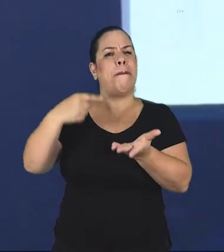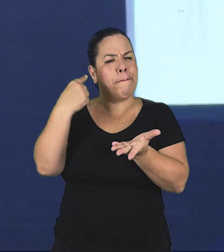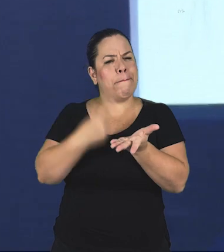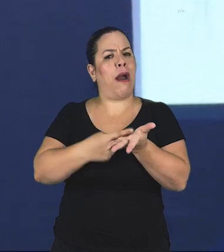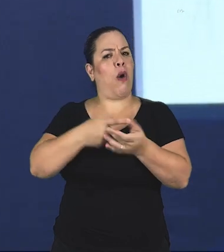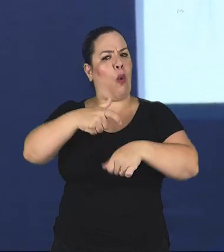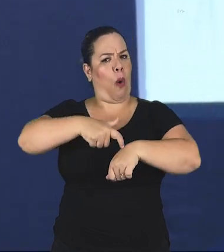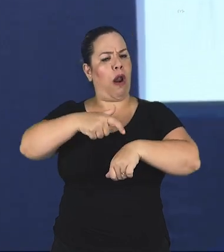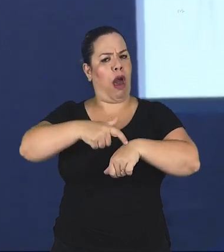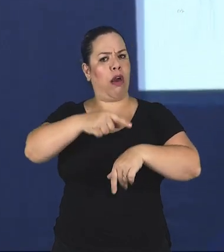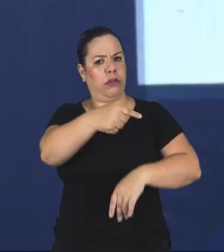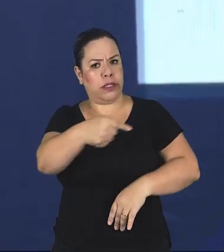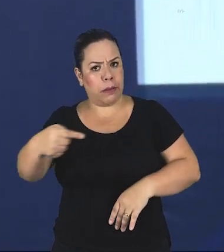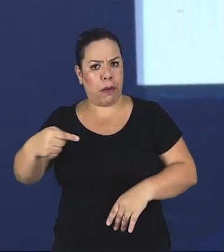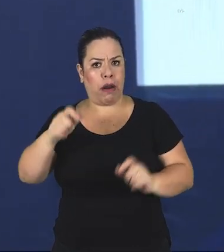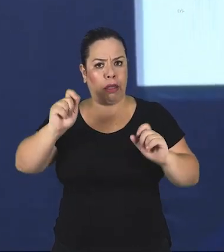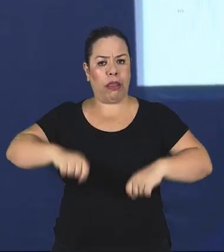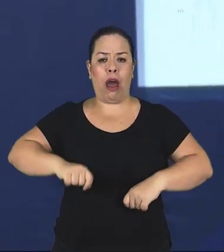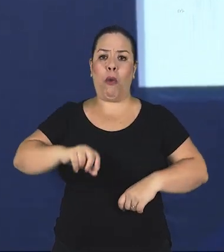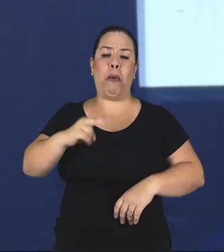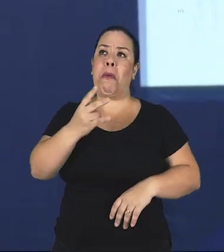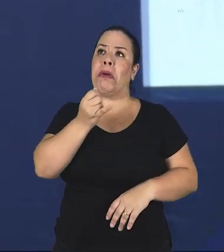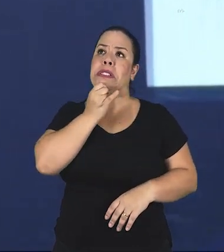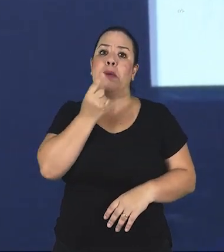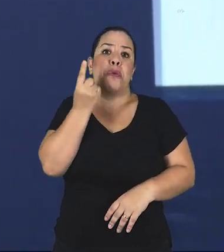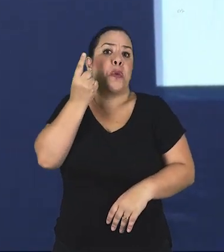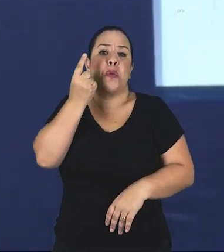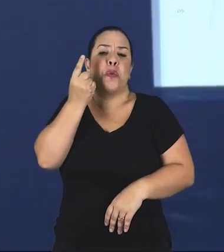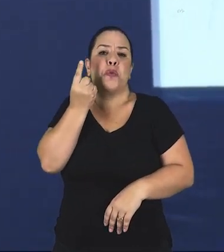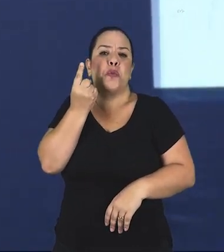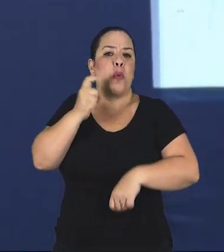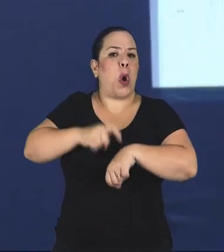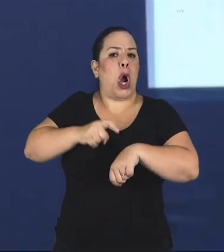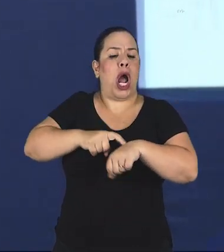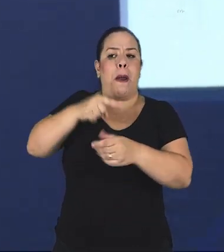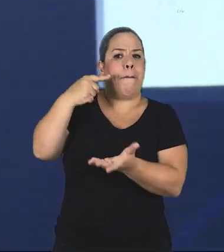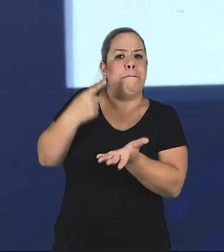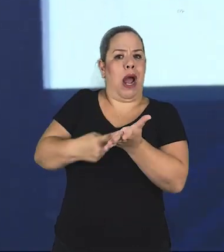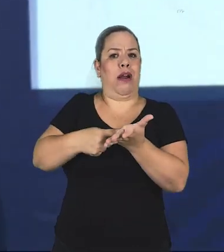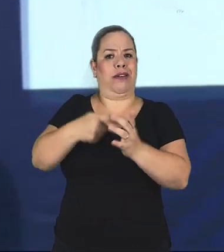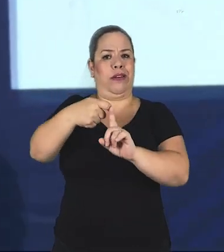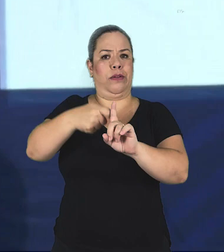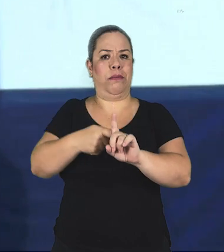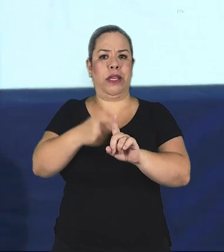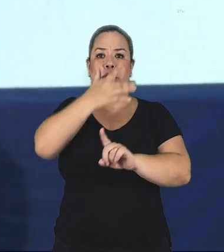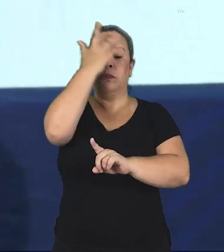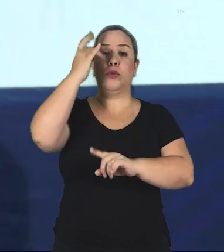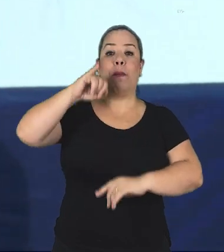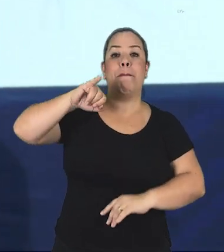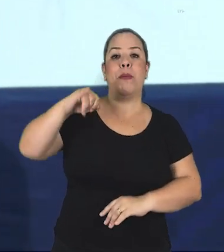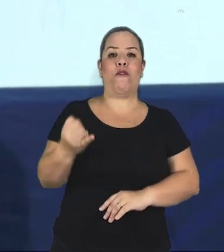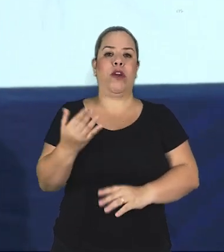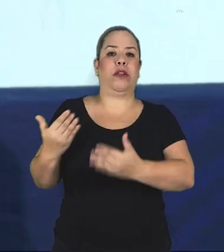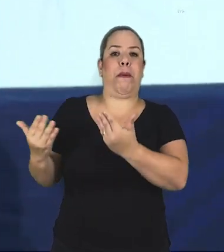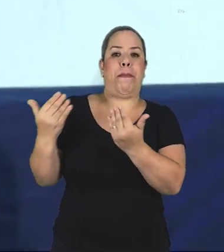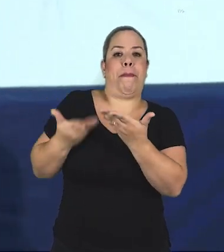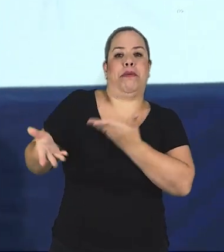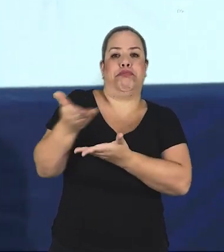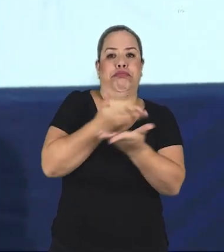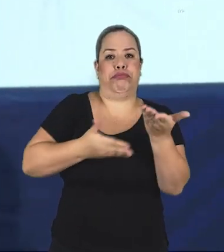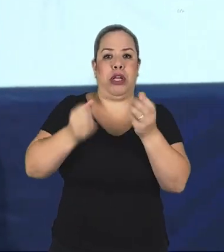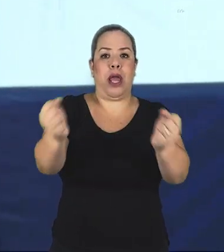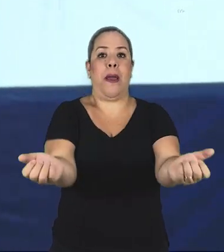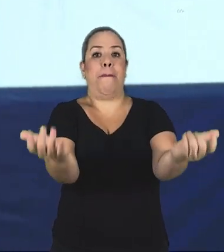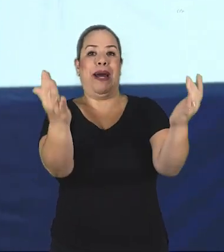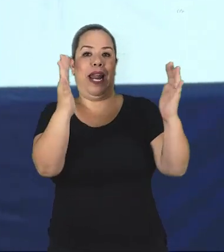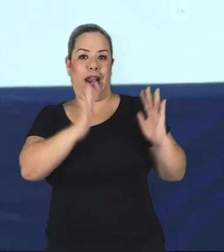um horário na semana, no mês, que todo mundo vá à procuradoria naquele momento. Porque às vezes o que